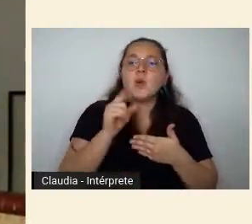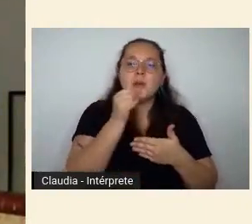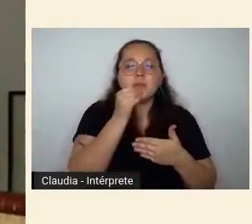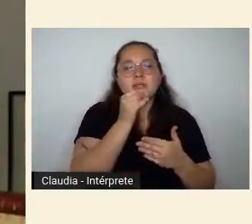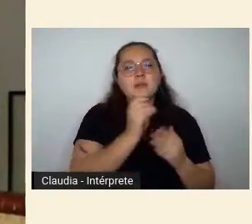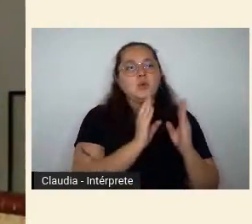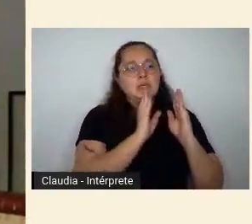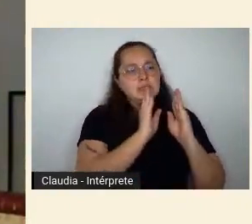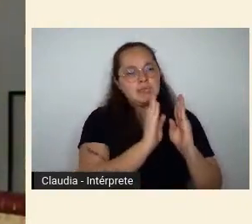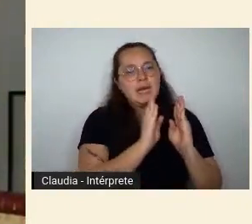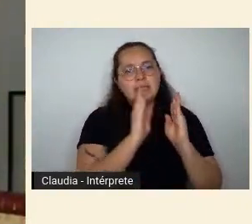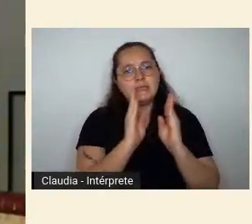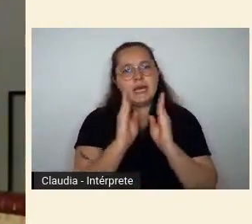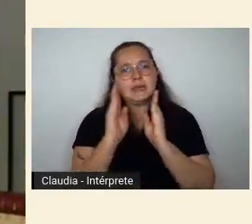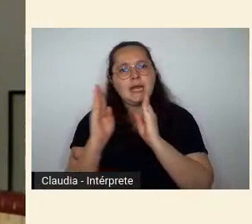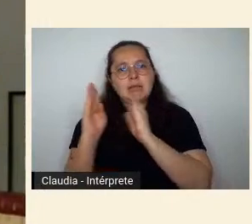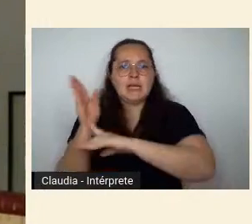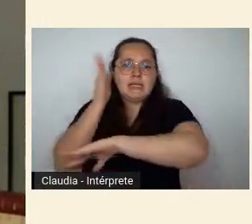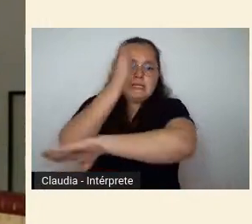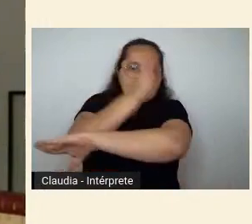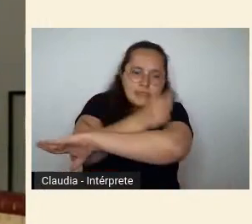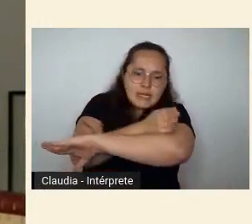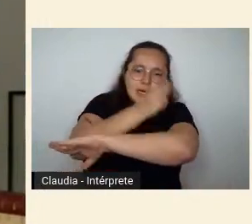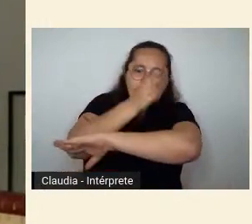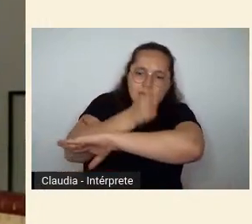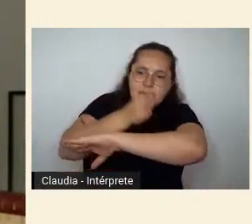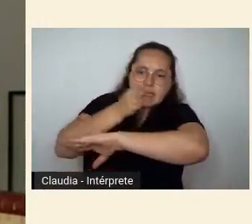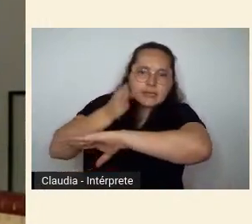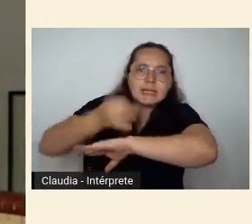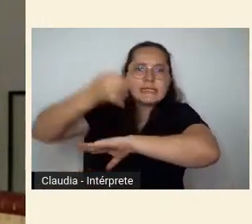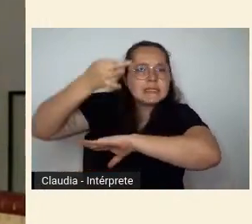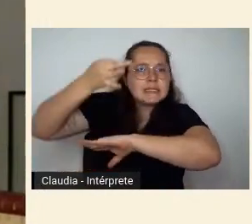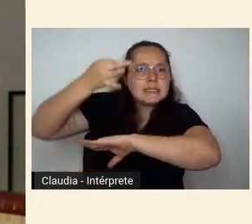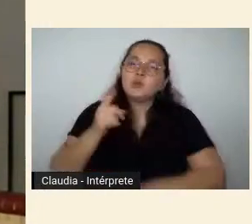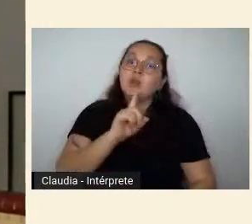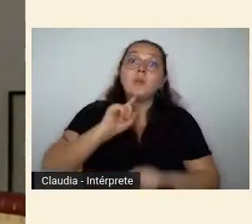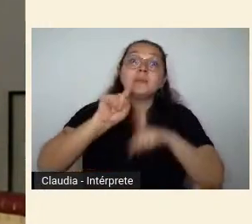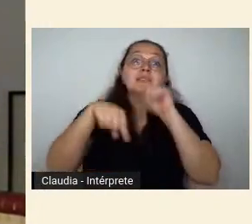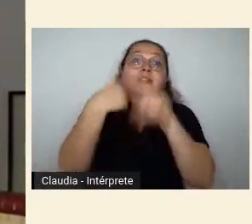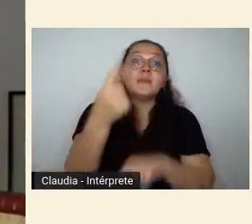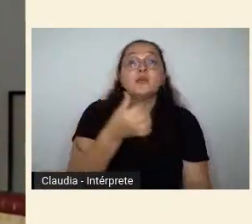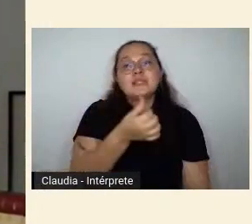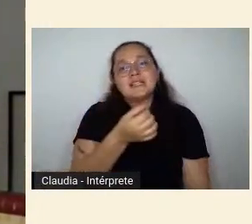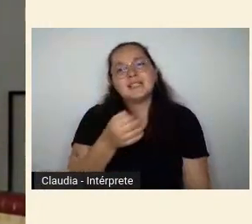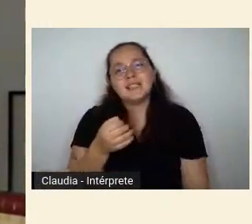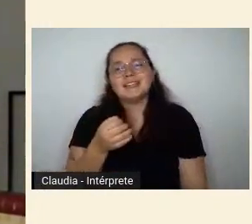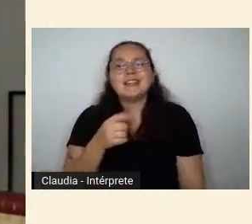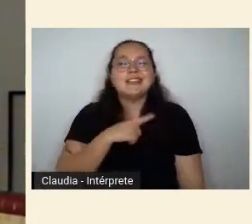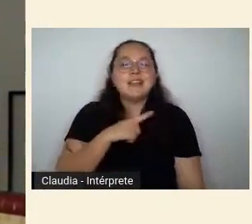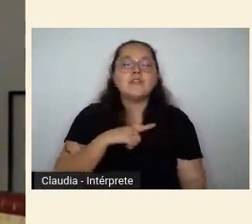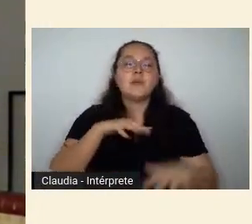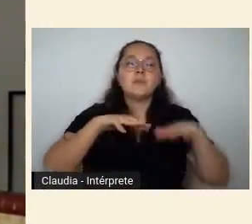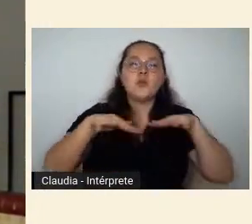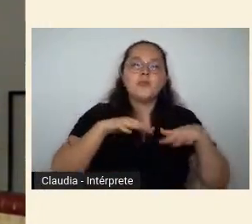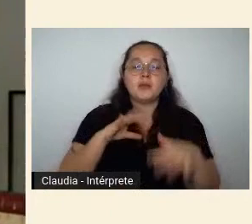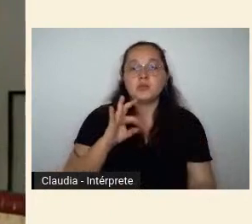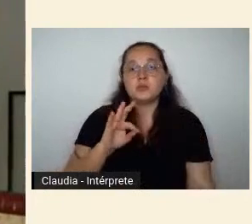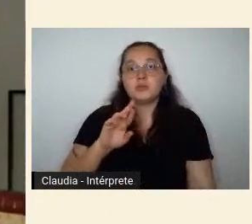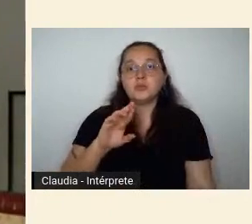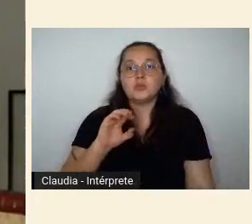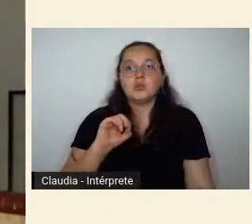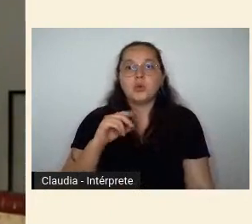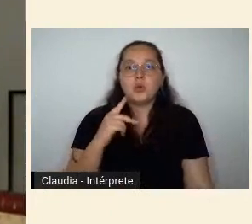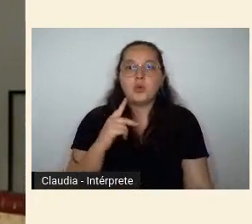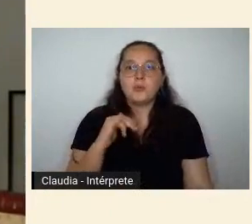72 mas sim no final dos anos 60 quando o movimento tropicalista o teatro o cinema e outros críticos acabam retomando